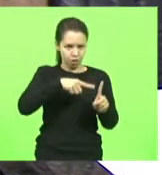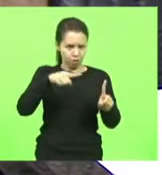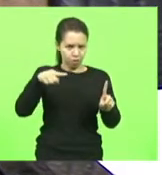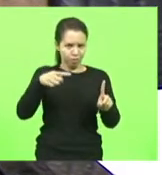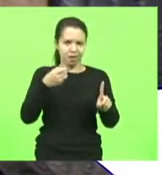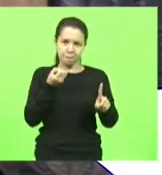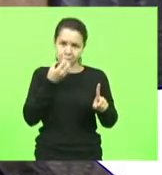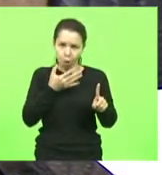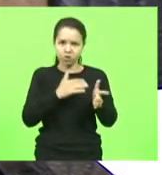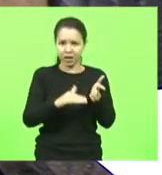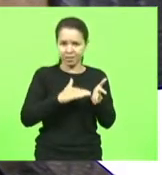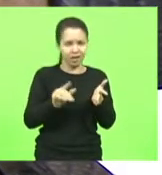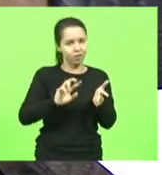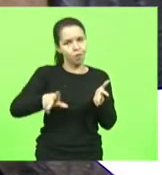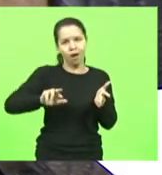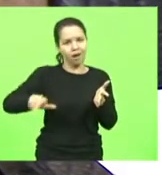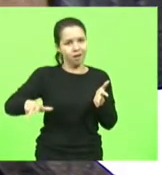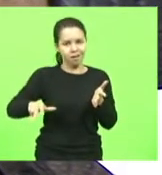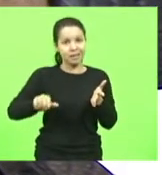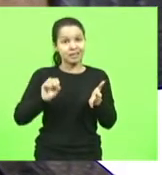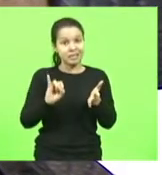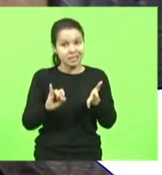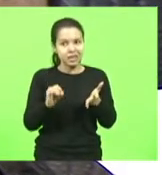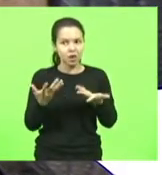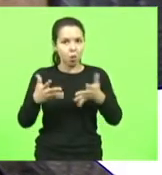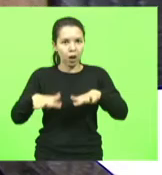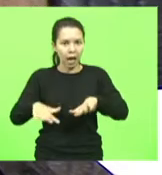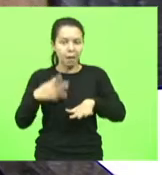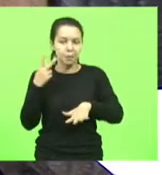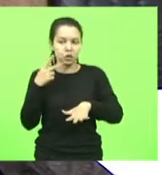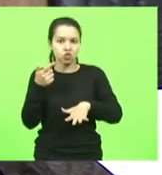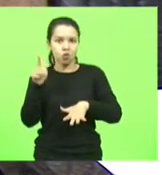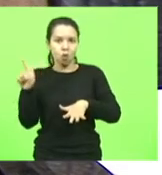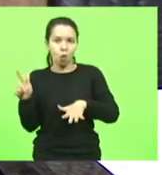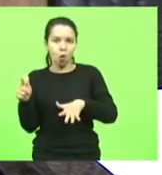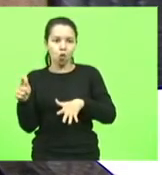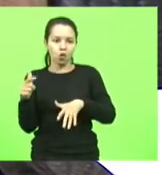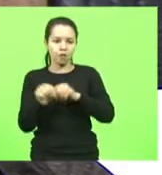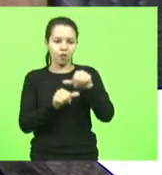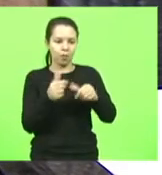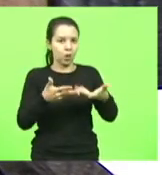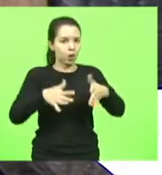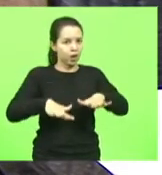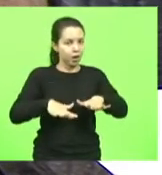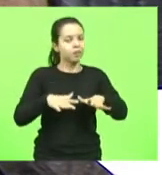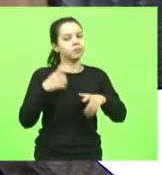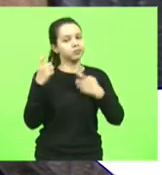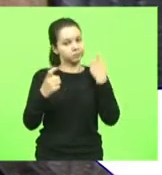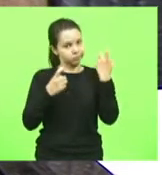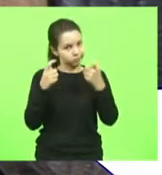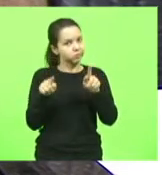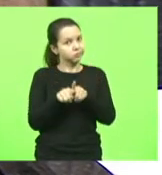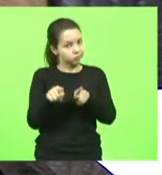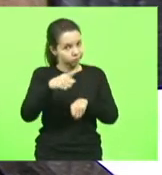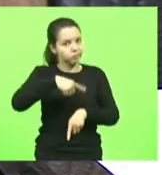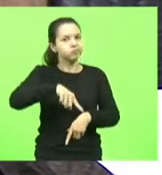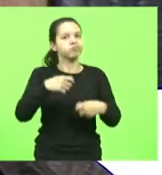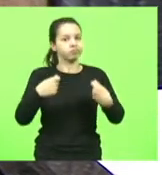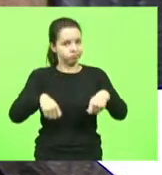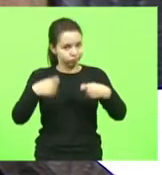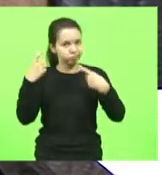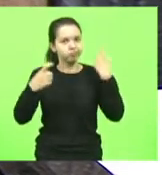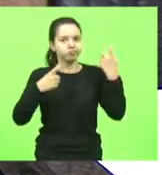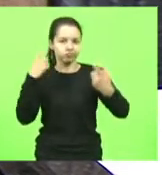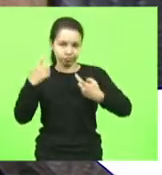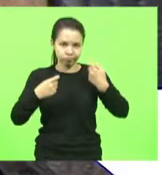Se ele não quer mandar a reforma por motivos políticos, é tão preocupante quanto. Nós temos também que nos preocupar. É